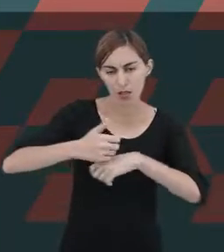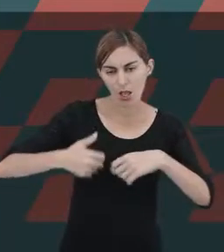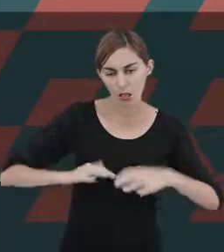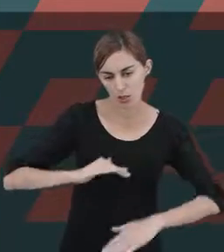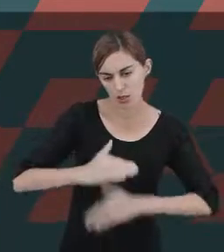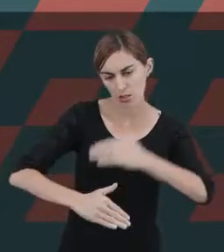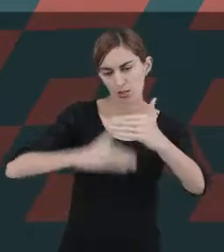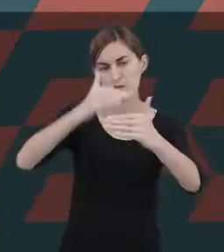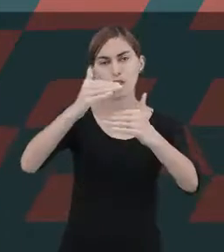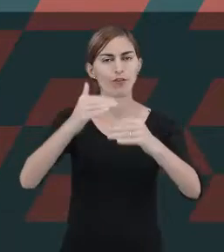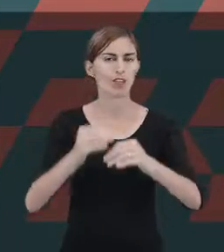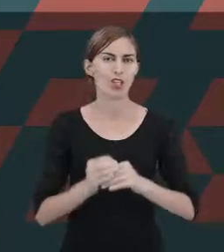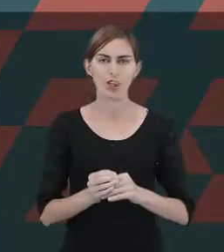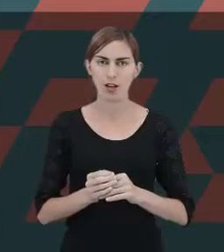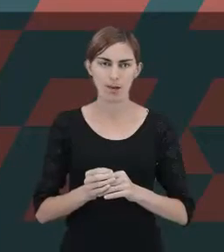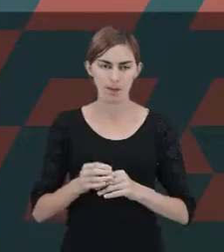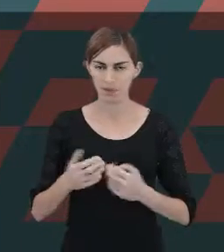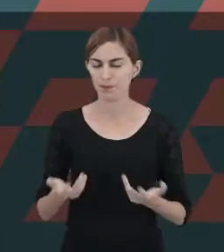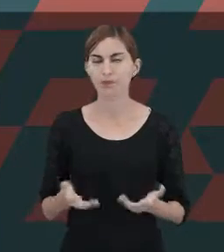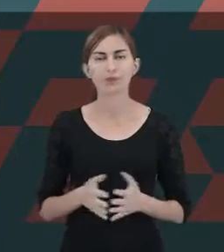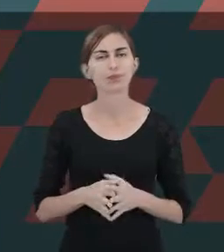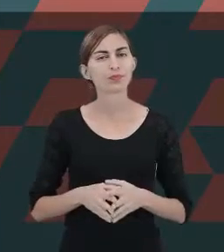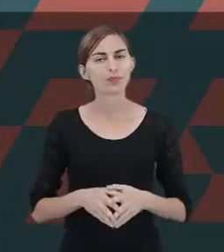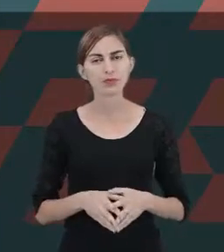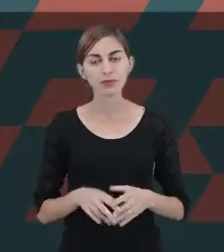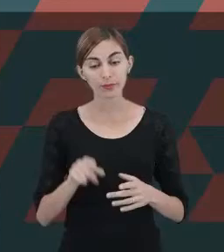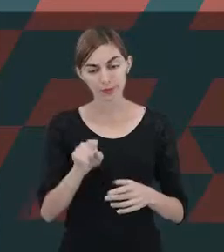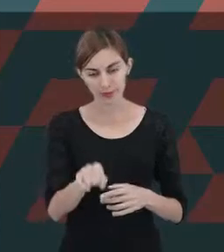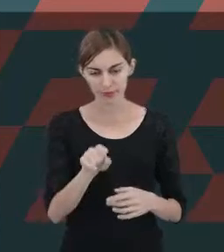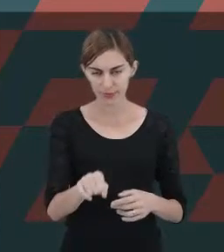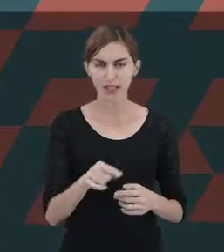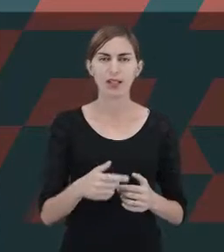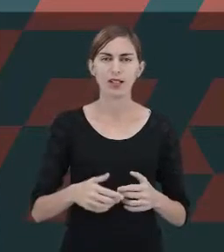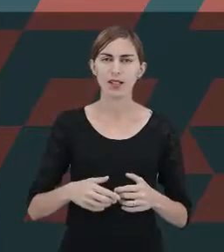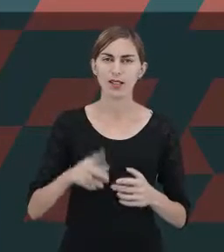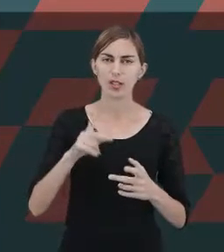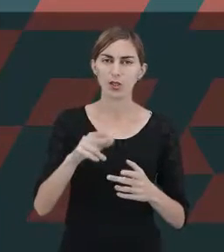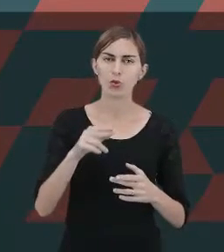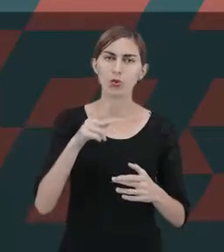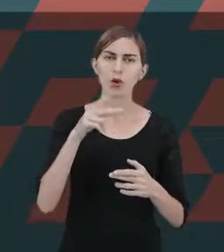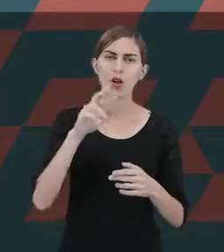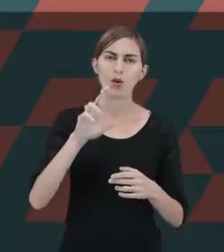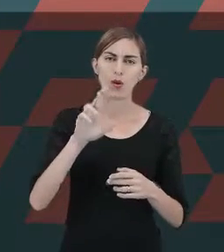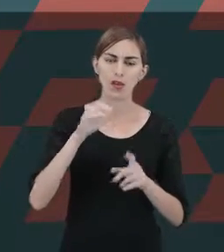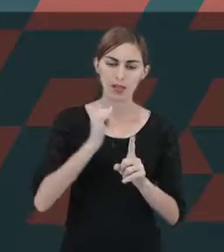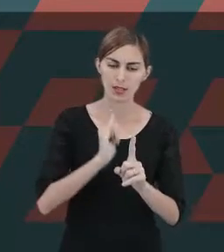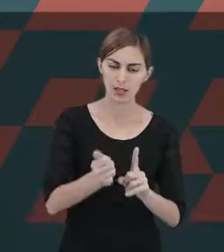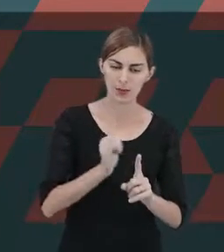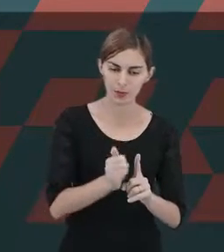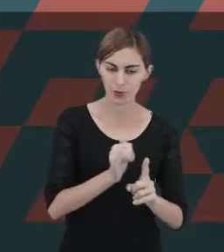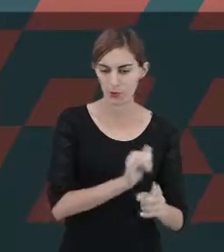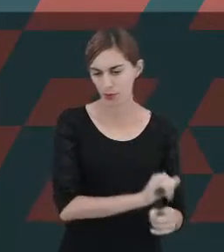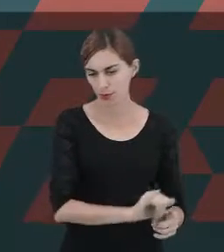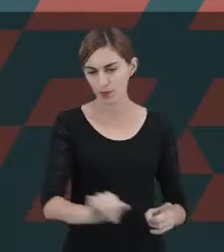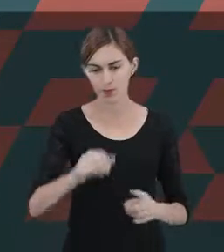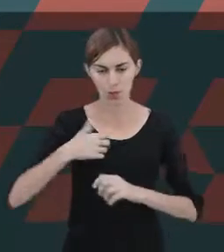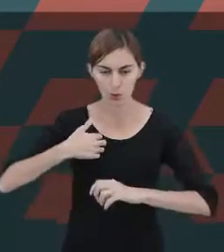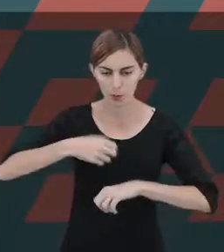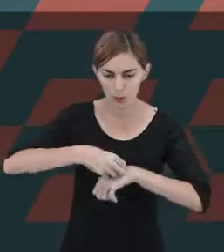ativamente e aí ela seria uma mera receptora desse aprendizado.